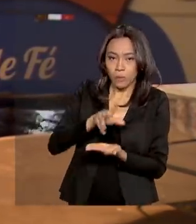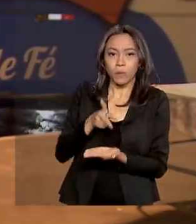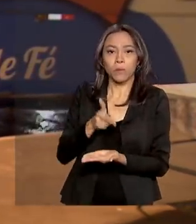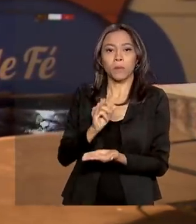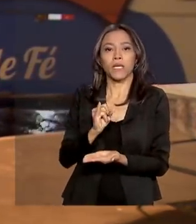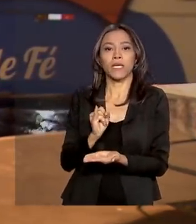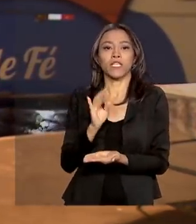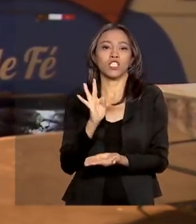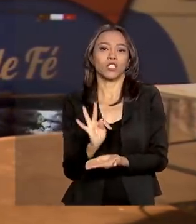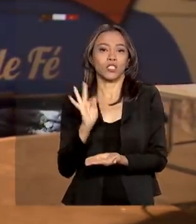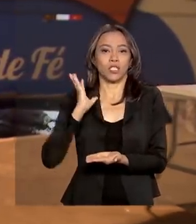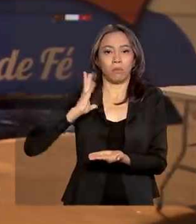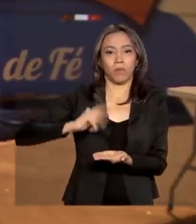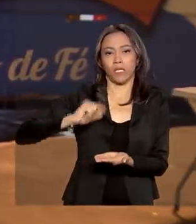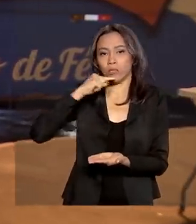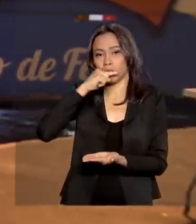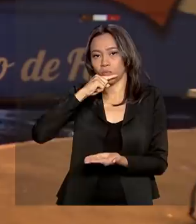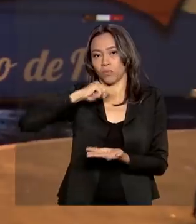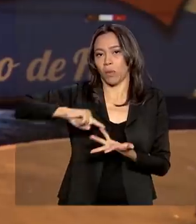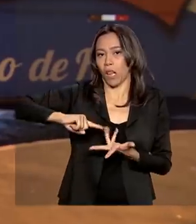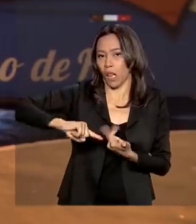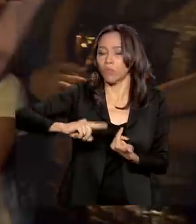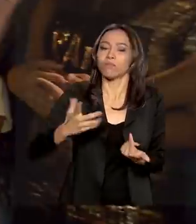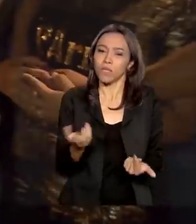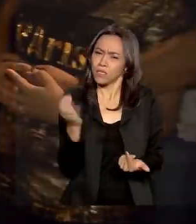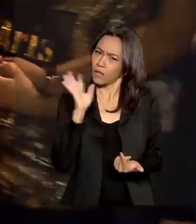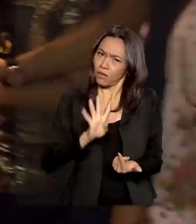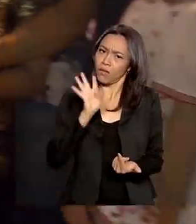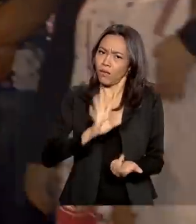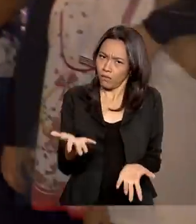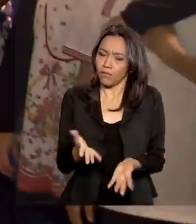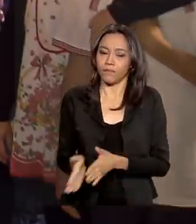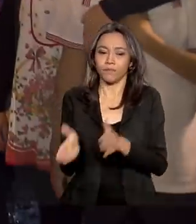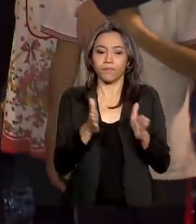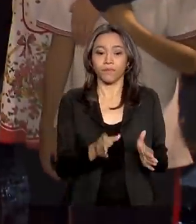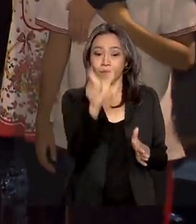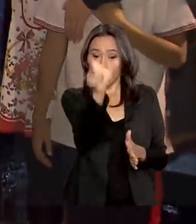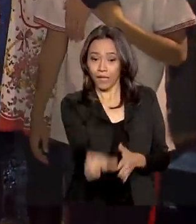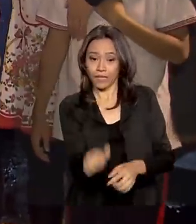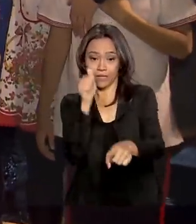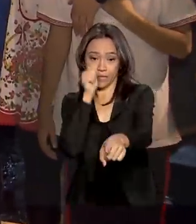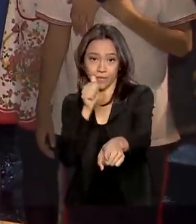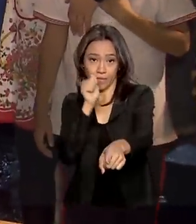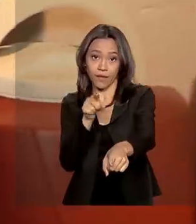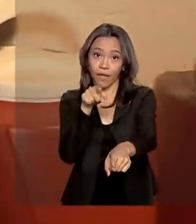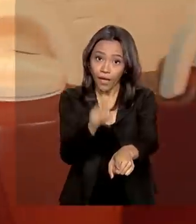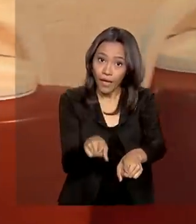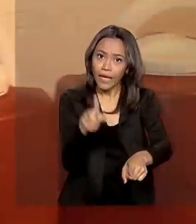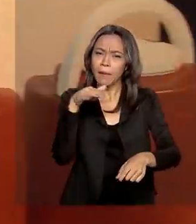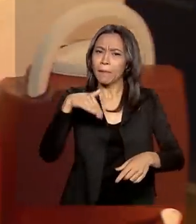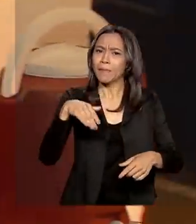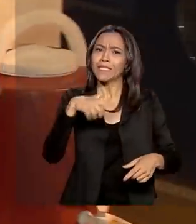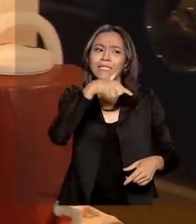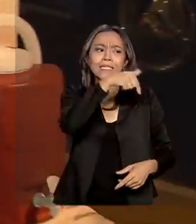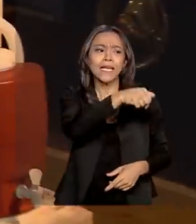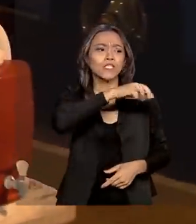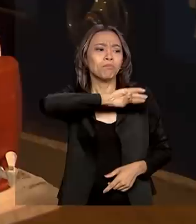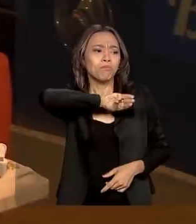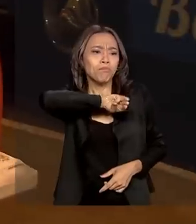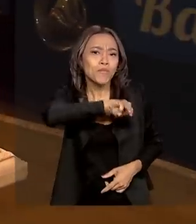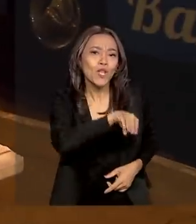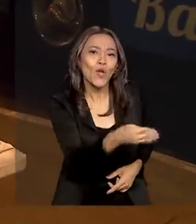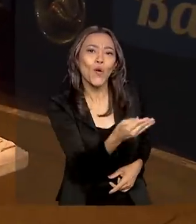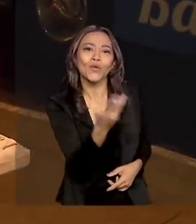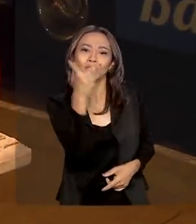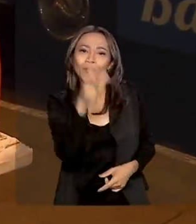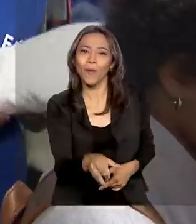higiene. É muito bacana. Gente! Elvira é uma das mais de sete milhões de pessoas que